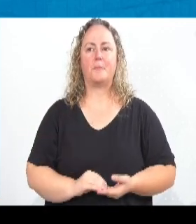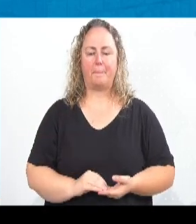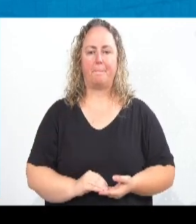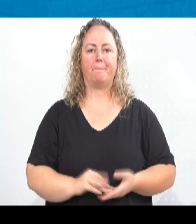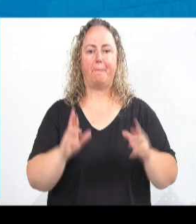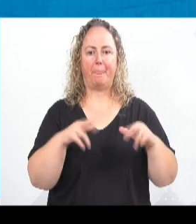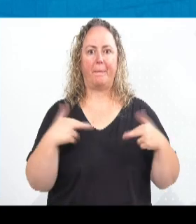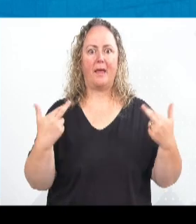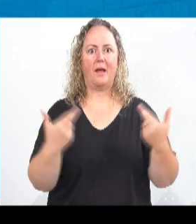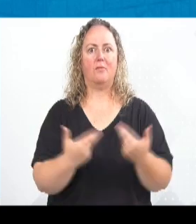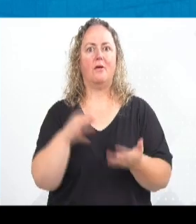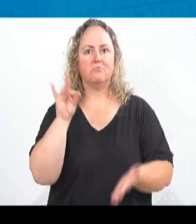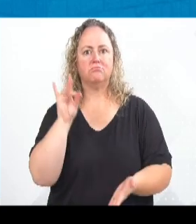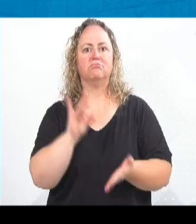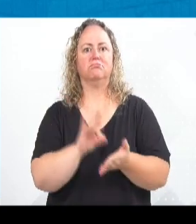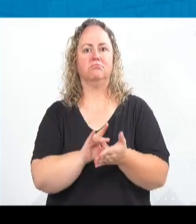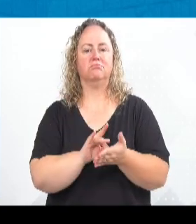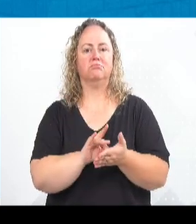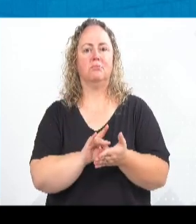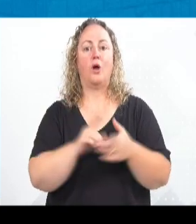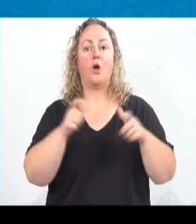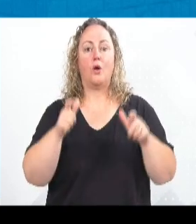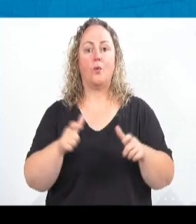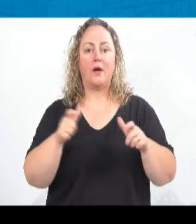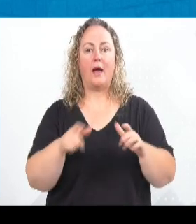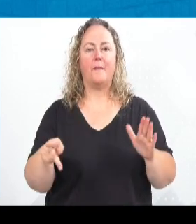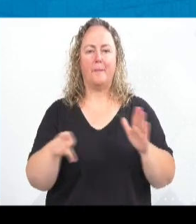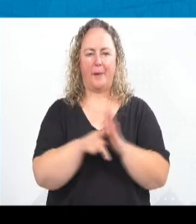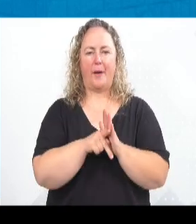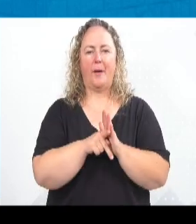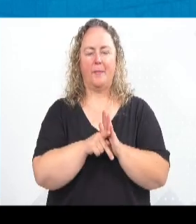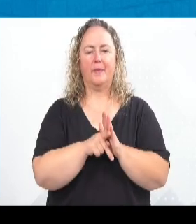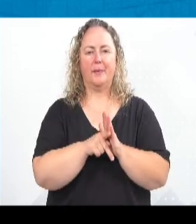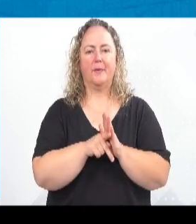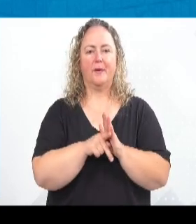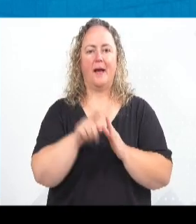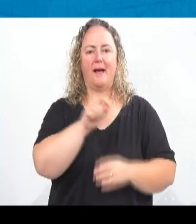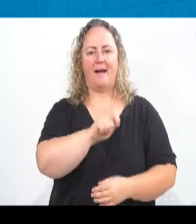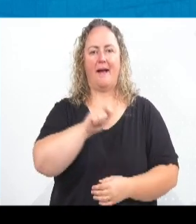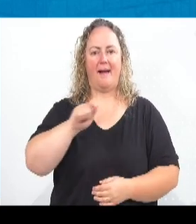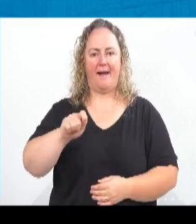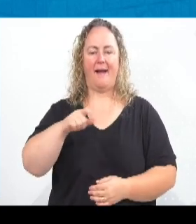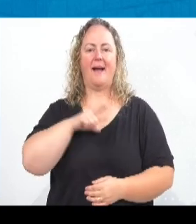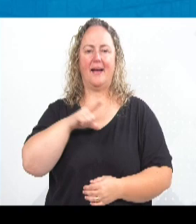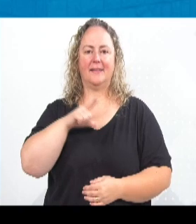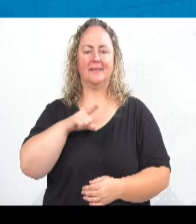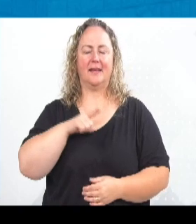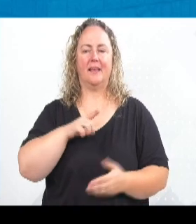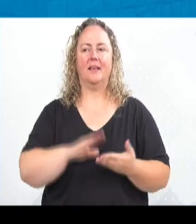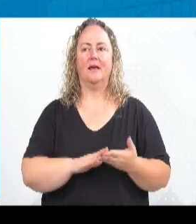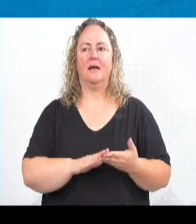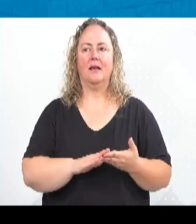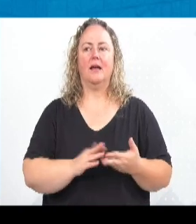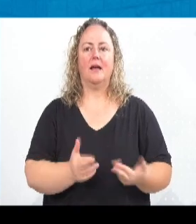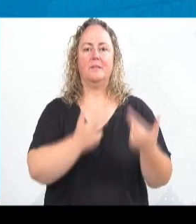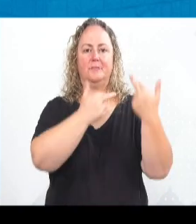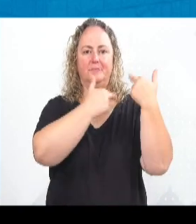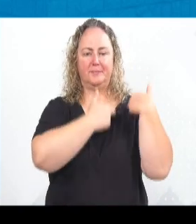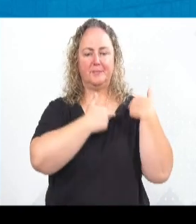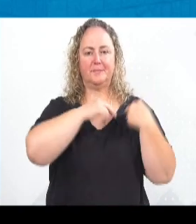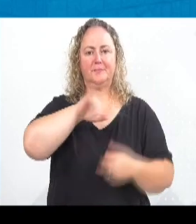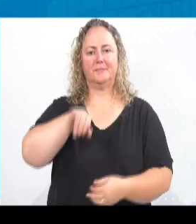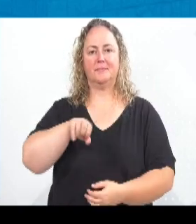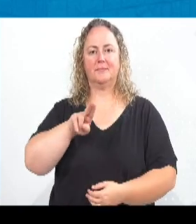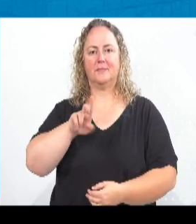que aconteceu ali no Centro Social Urbano, na sala do Grupo do AA, onde teve o Intendente Distrital Juliano,